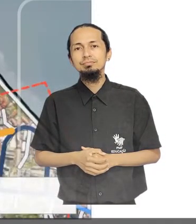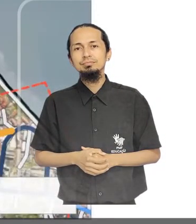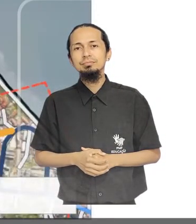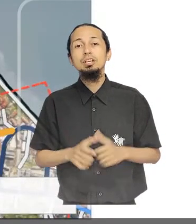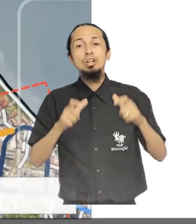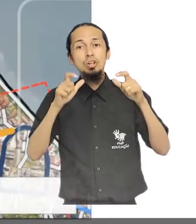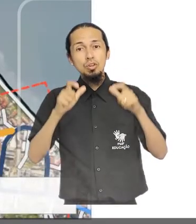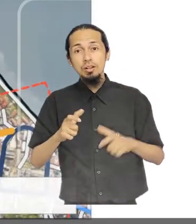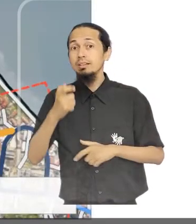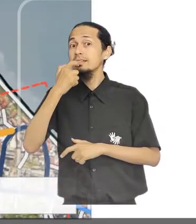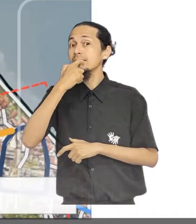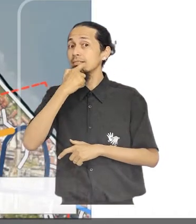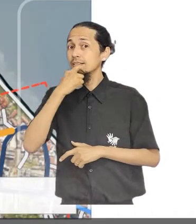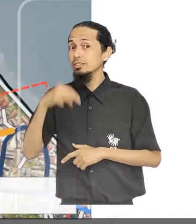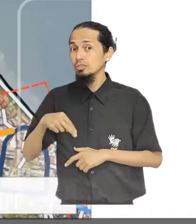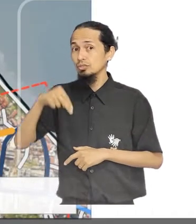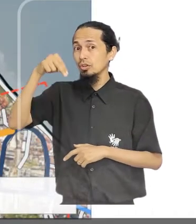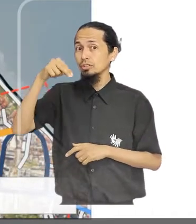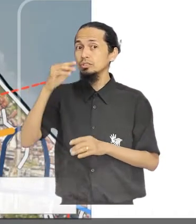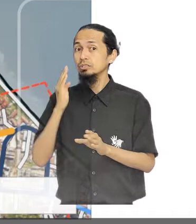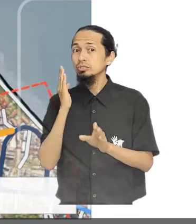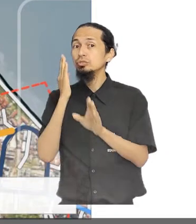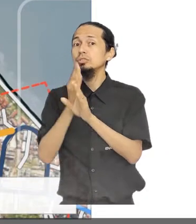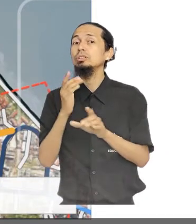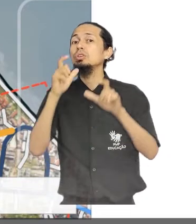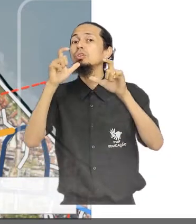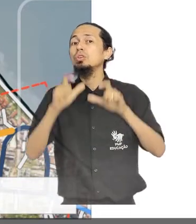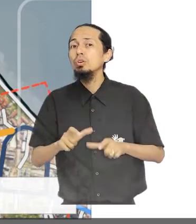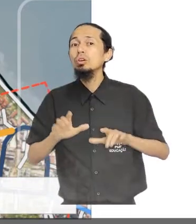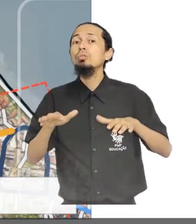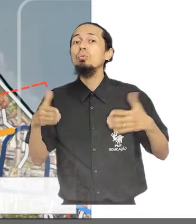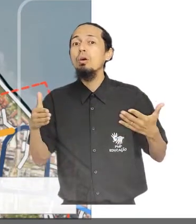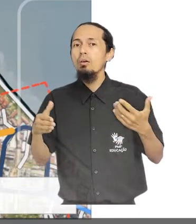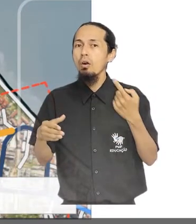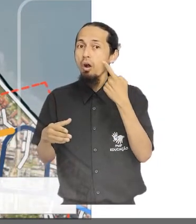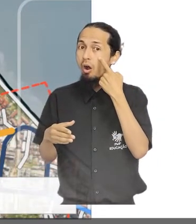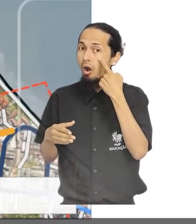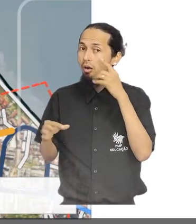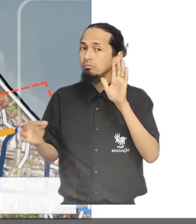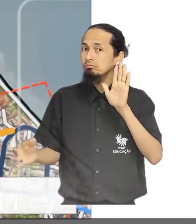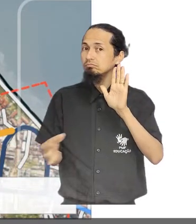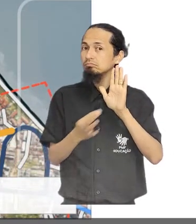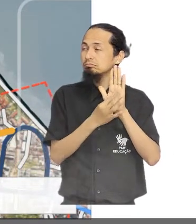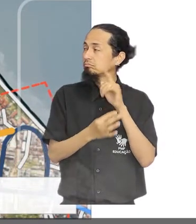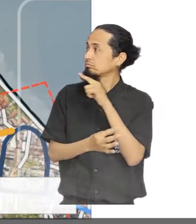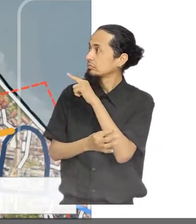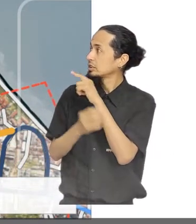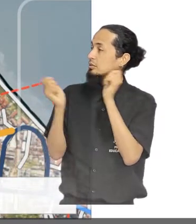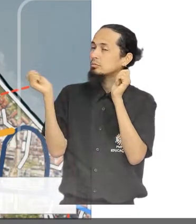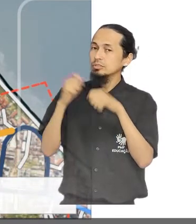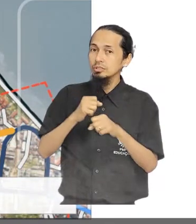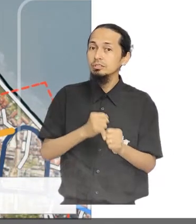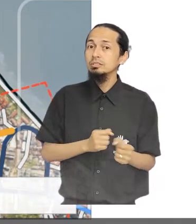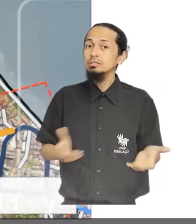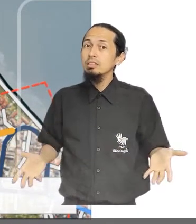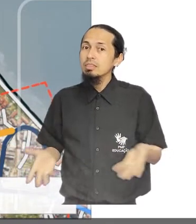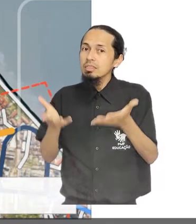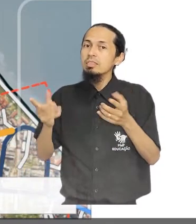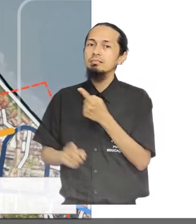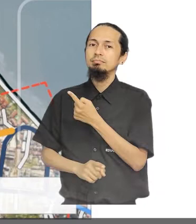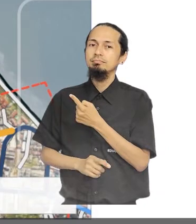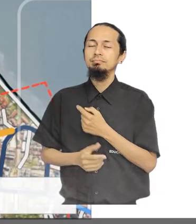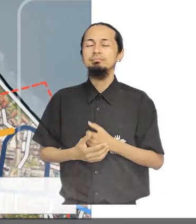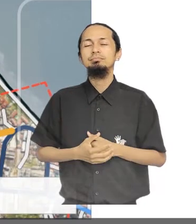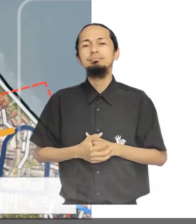Na localidade Ingleses Norte, foram identificados os seguintes locais mostrados neste mapa com potencial para